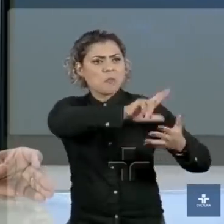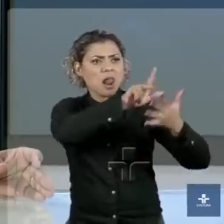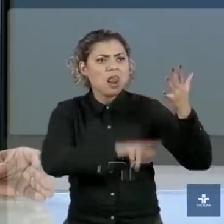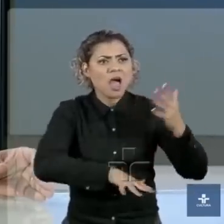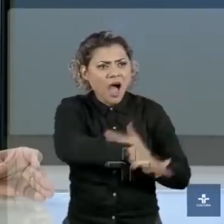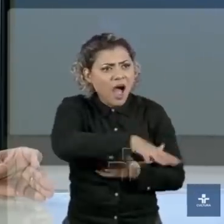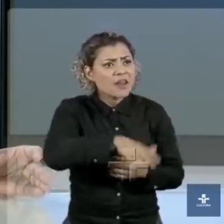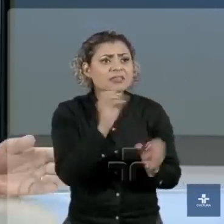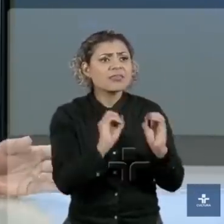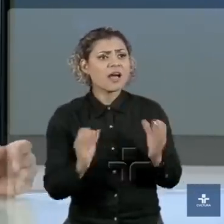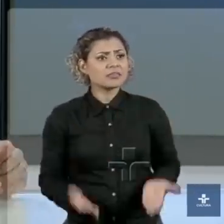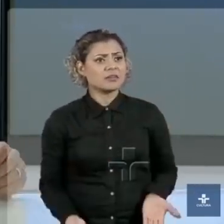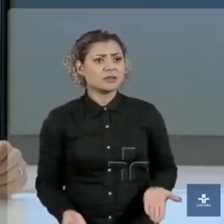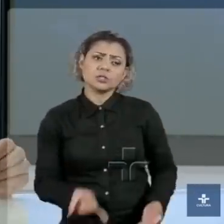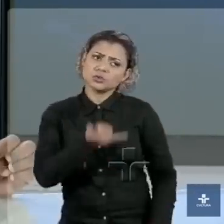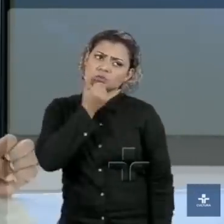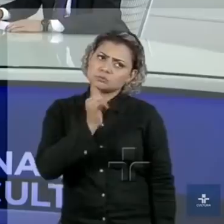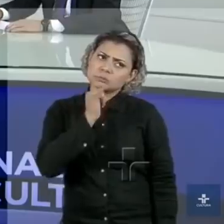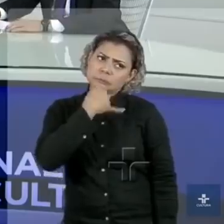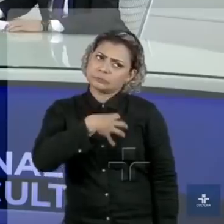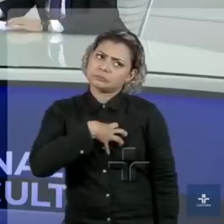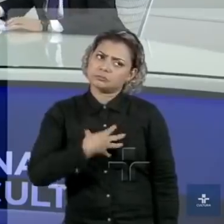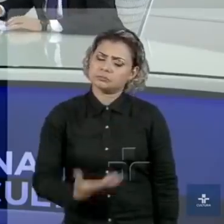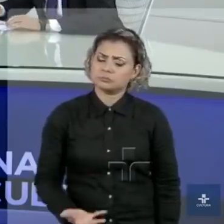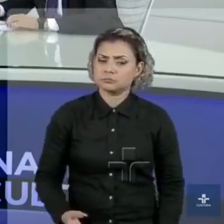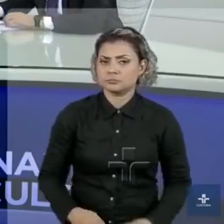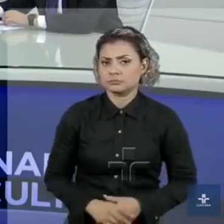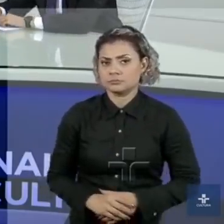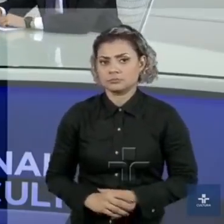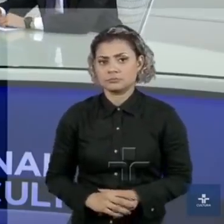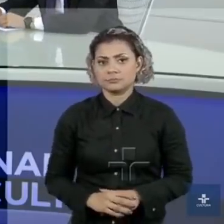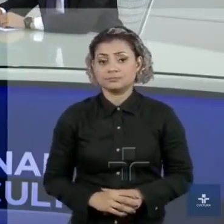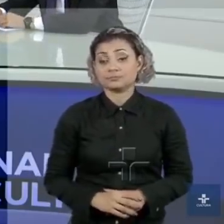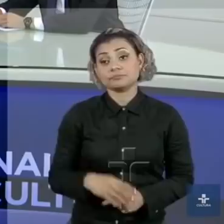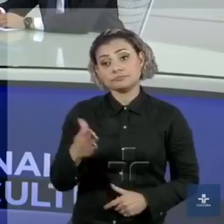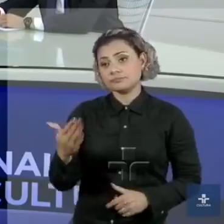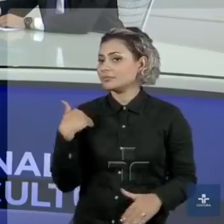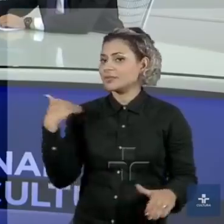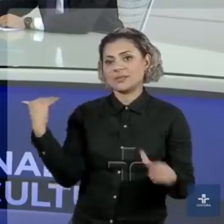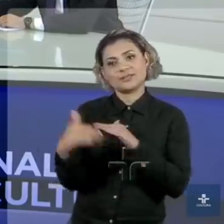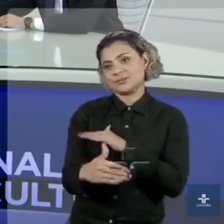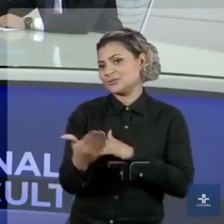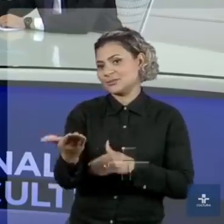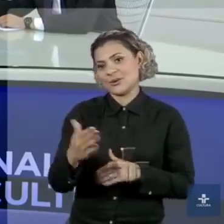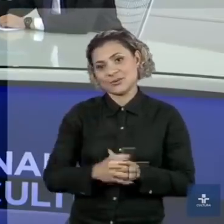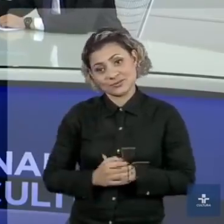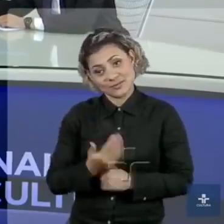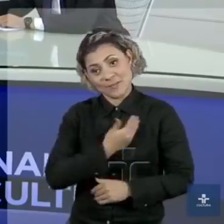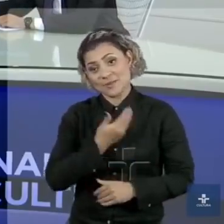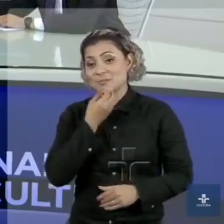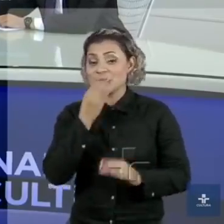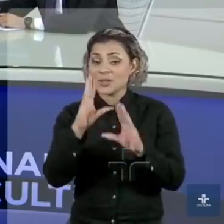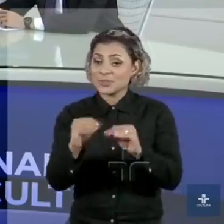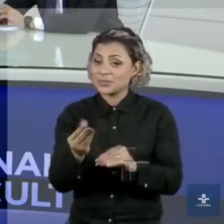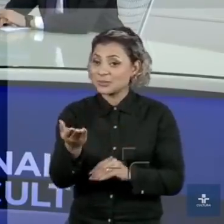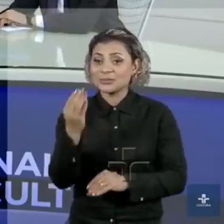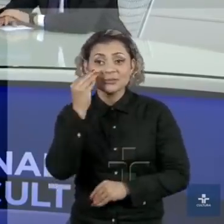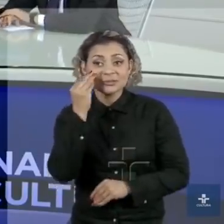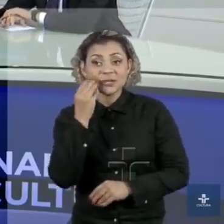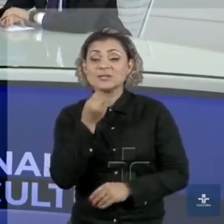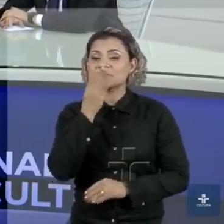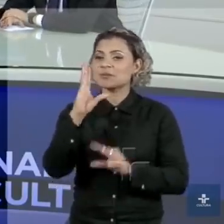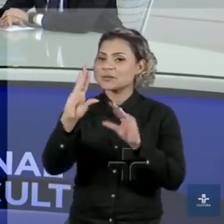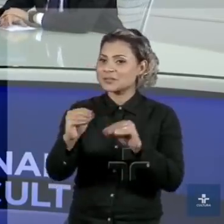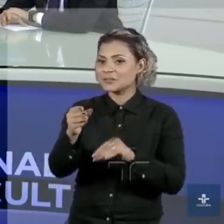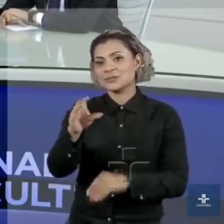seja reforma da Previdência. É lamentável. Quem? Eu discordo diametralmente aqui do meu colega. Primeiro, boa noite, Joyce. Boa noite,